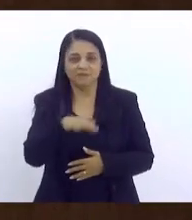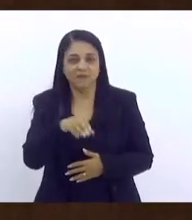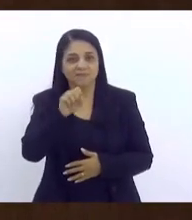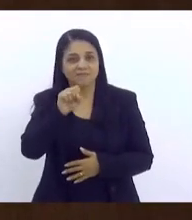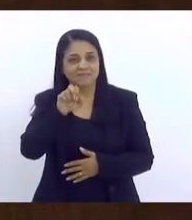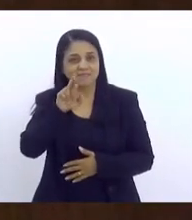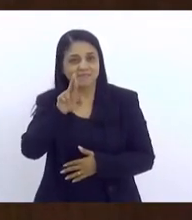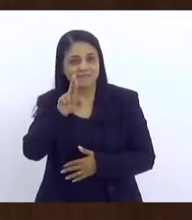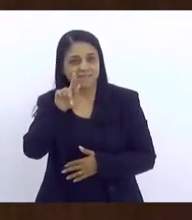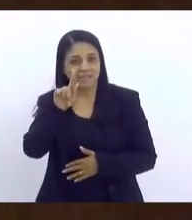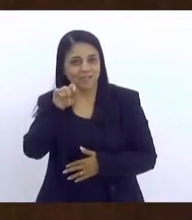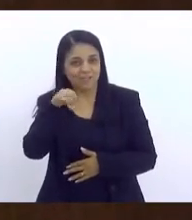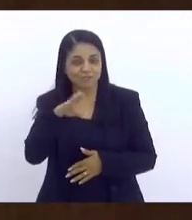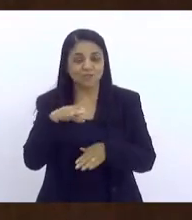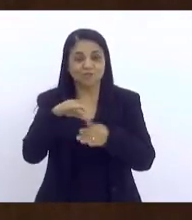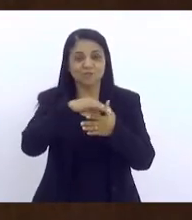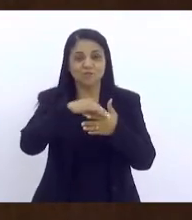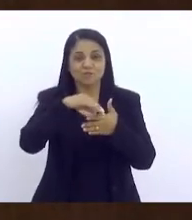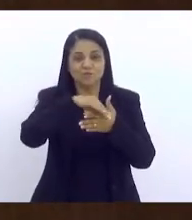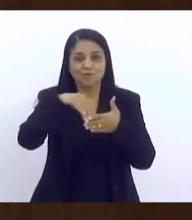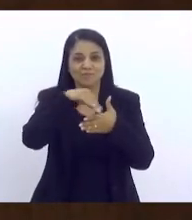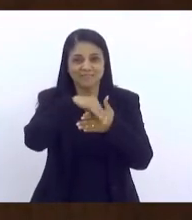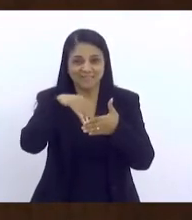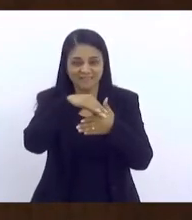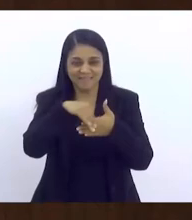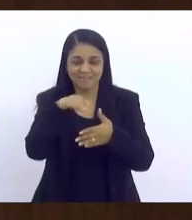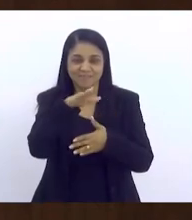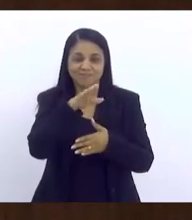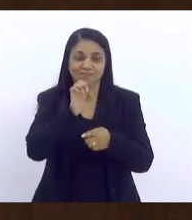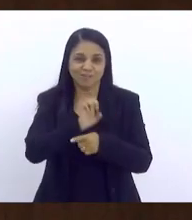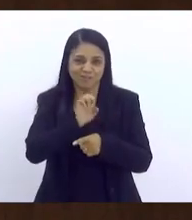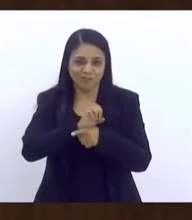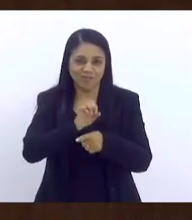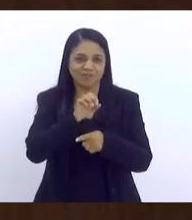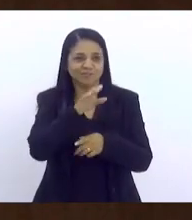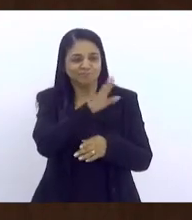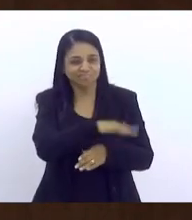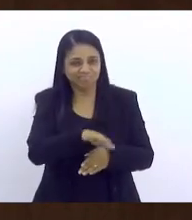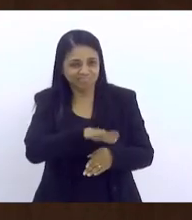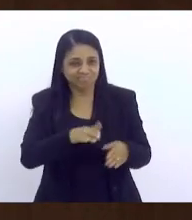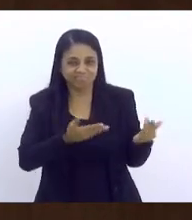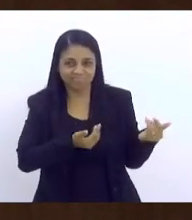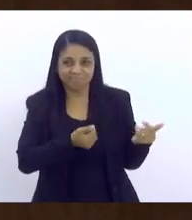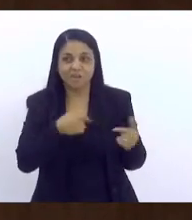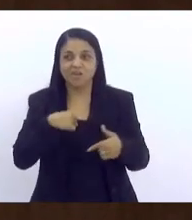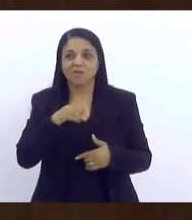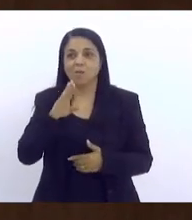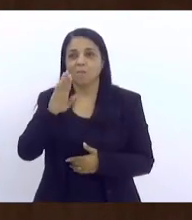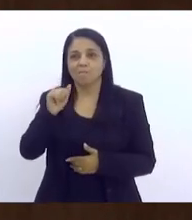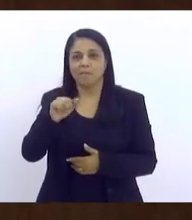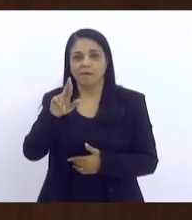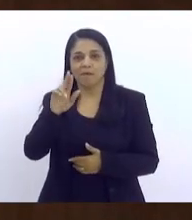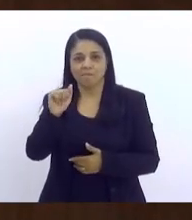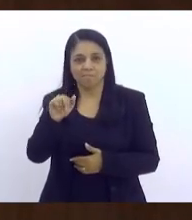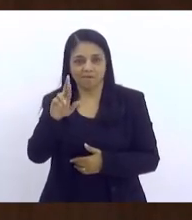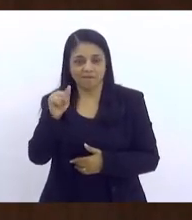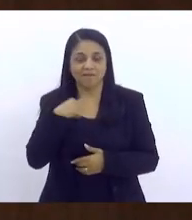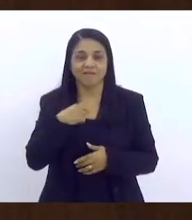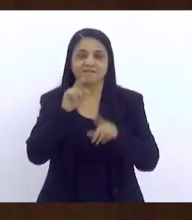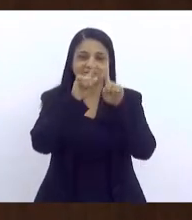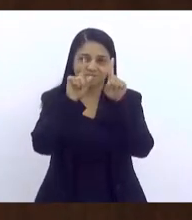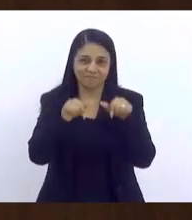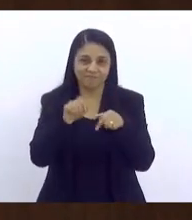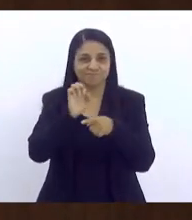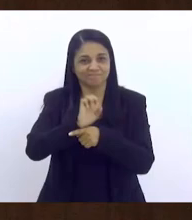Fomos colegas, conselheiros estaduais de Direito da Criança e Adolescente. Eu sou Bárbara Salvaterra, servidora estatutária